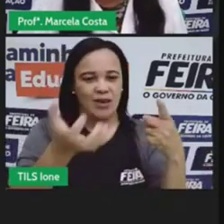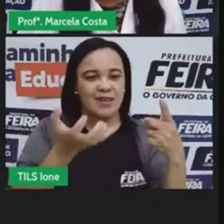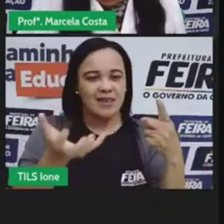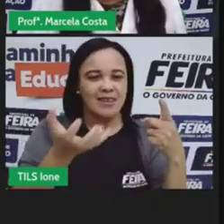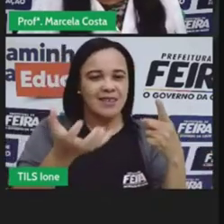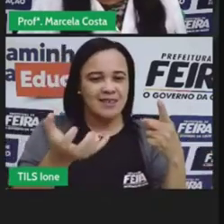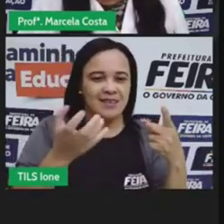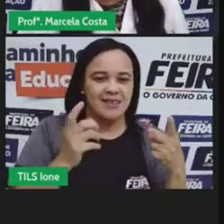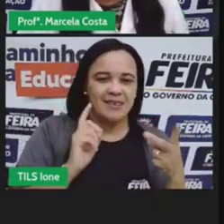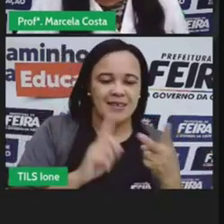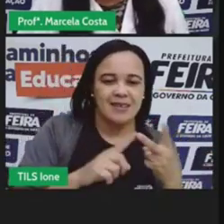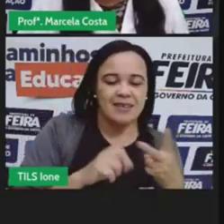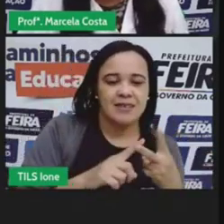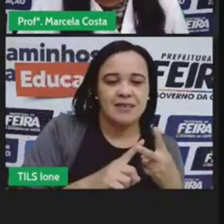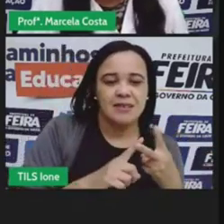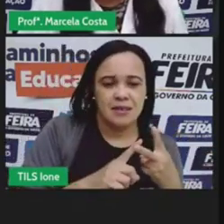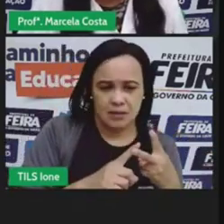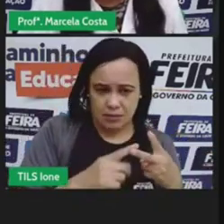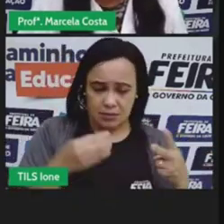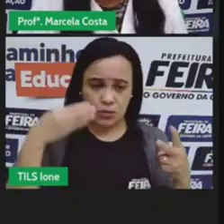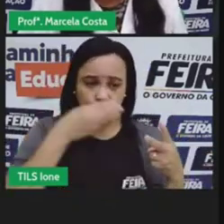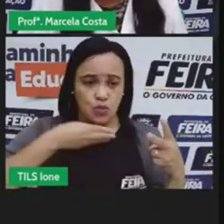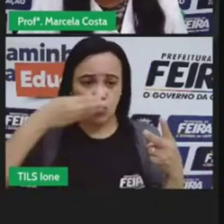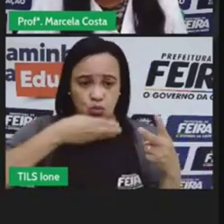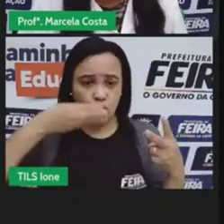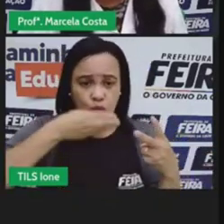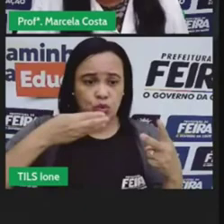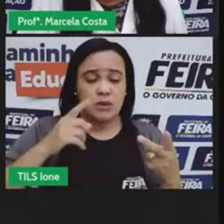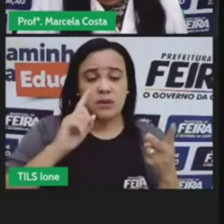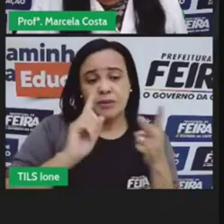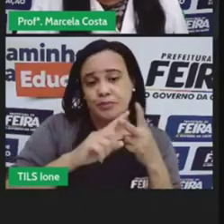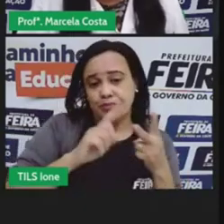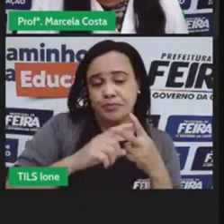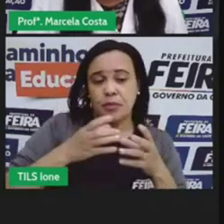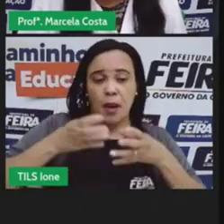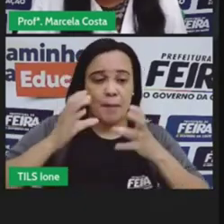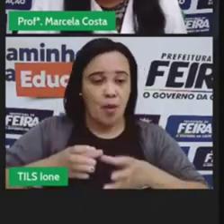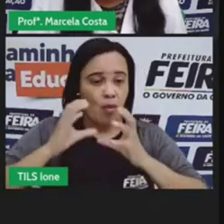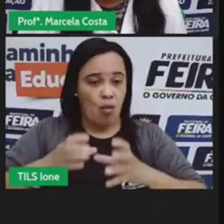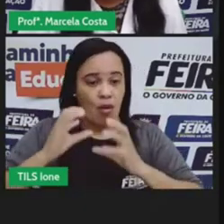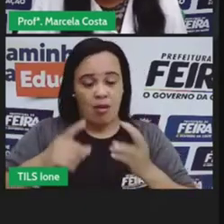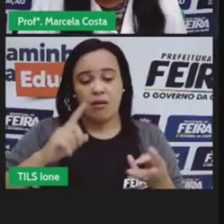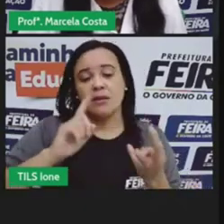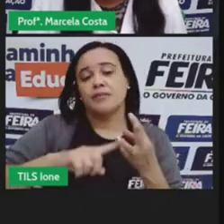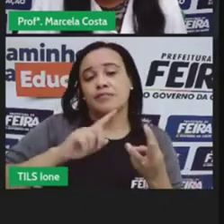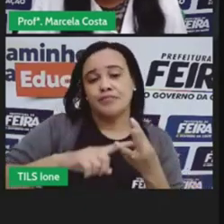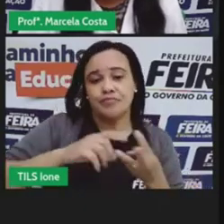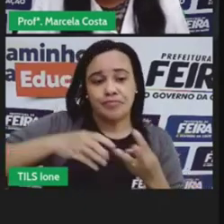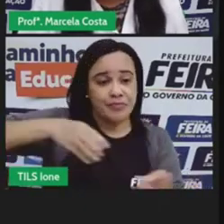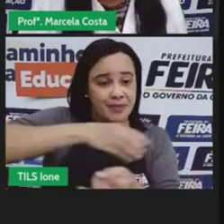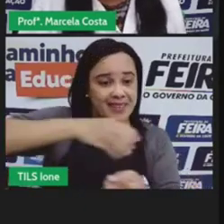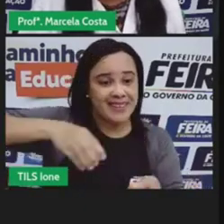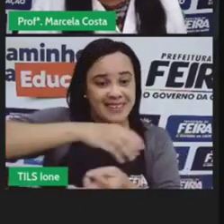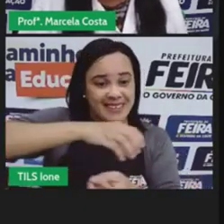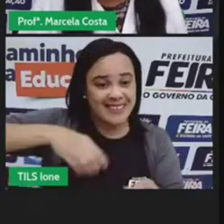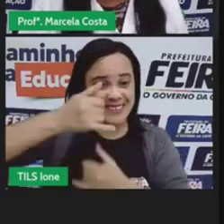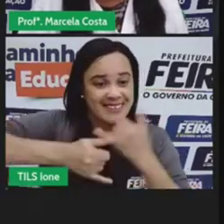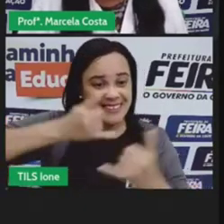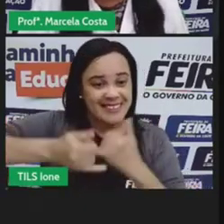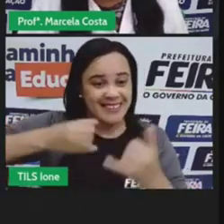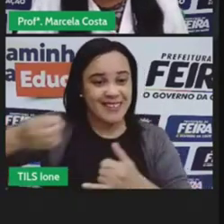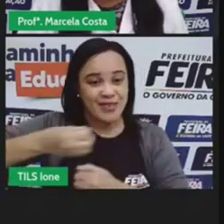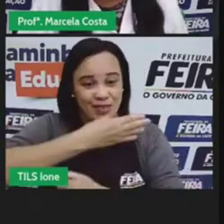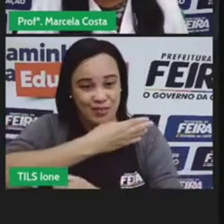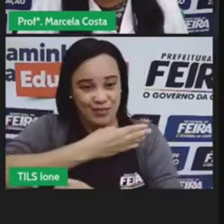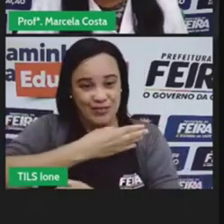ele quer uma bola quer um carrinho novo e quer um pacote